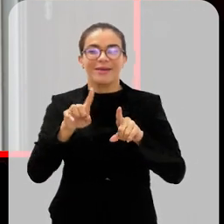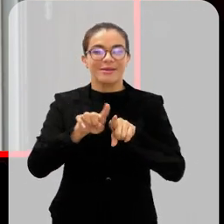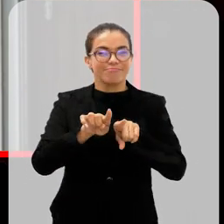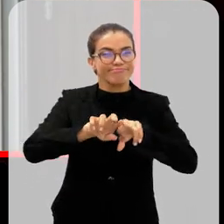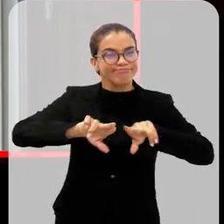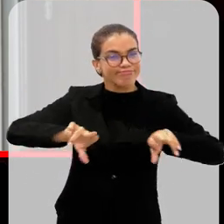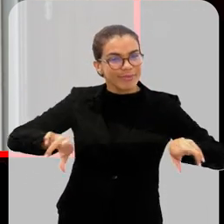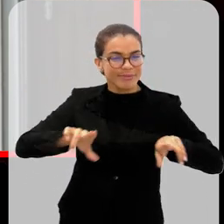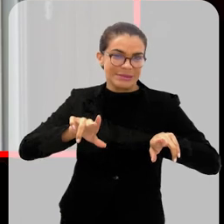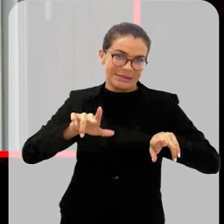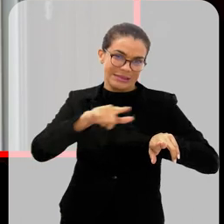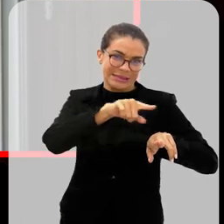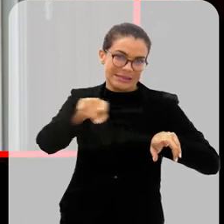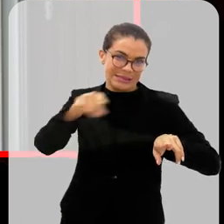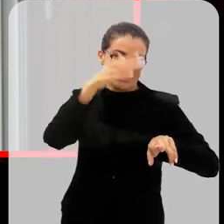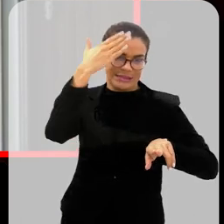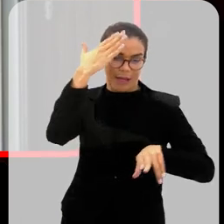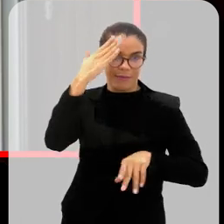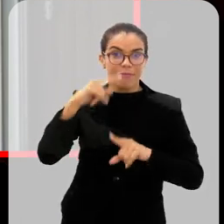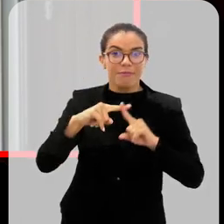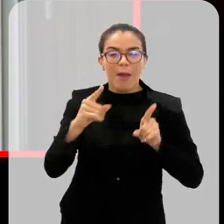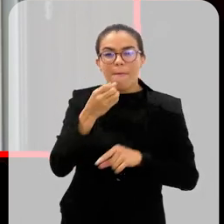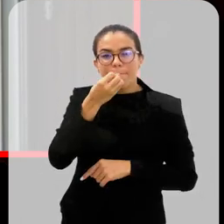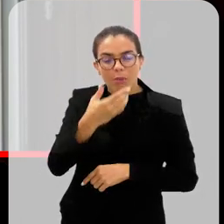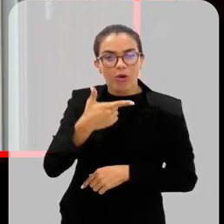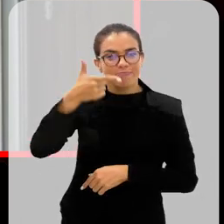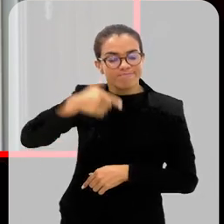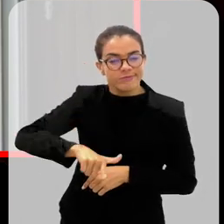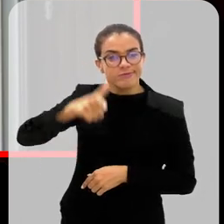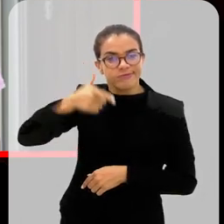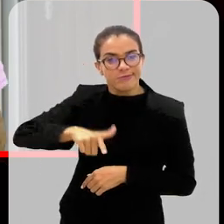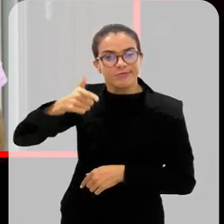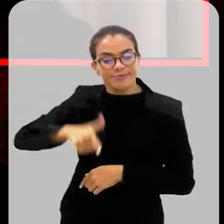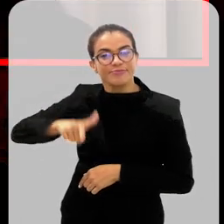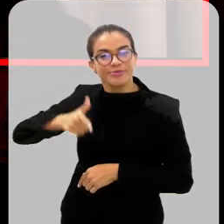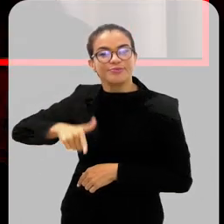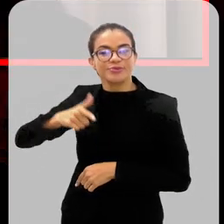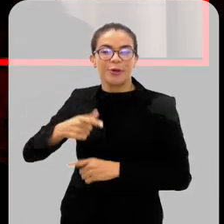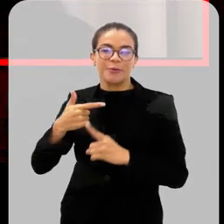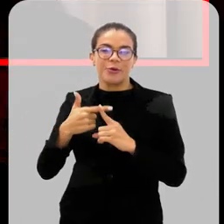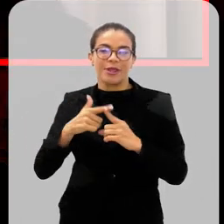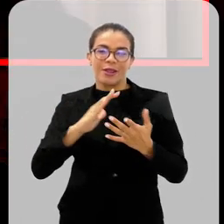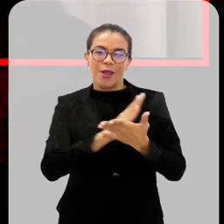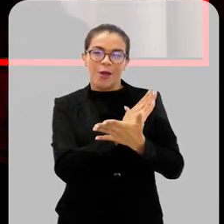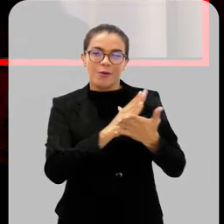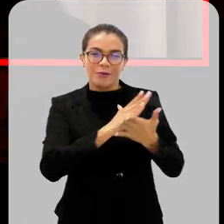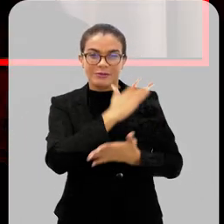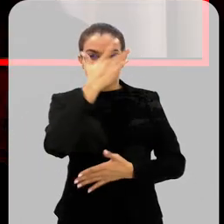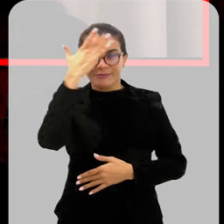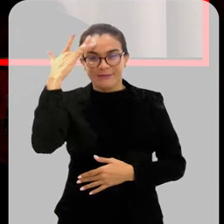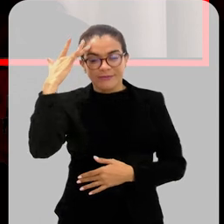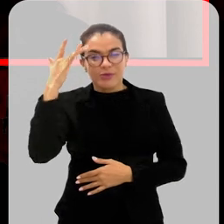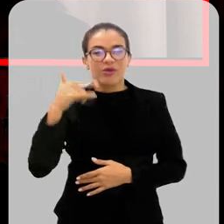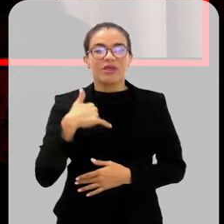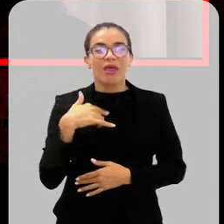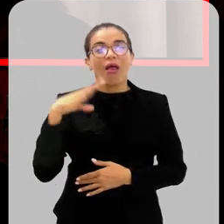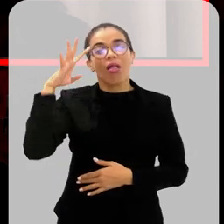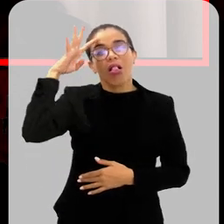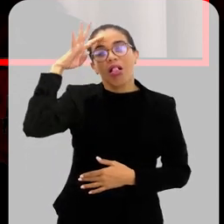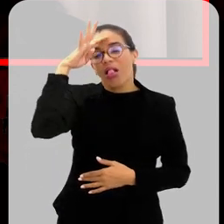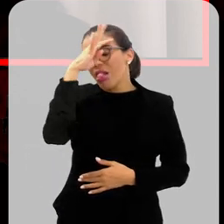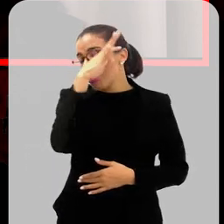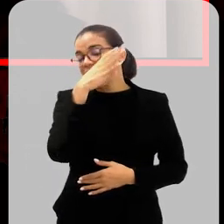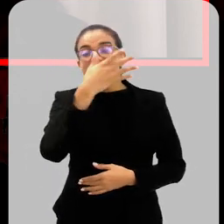ali, aquilo que todo mundo já sabe, mas é sempre bom a gente bater bastante. Porque, às vezes, tem aquelas pessoas que ficam